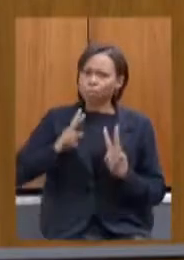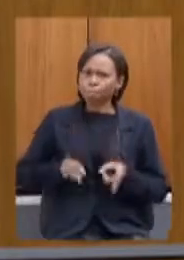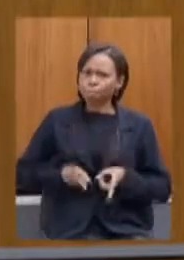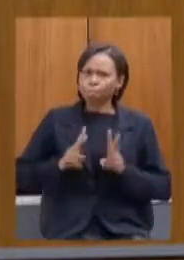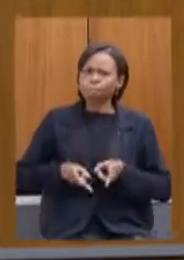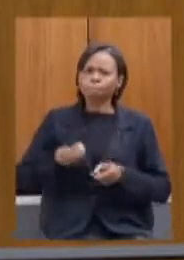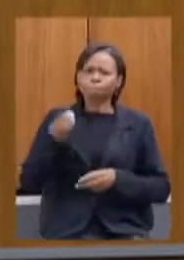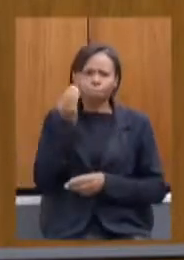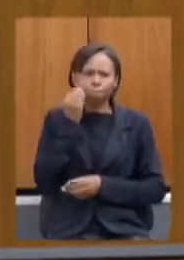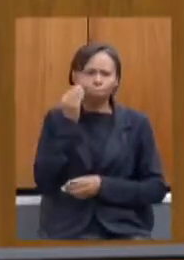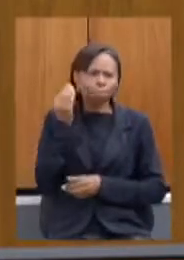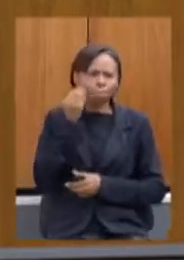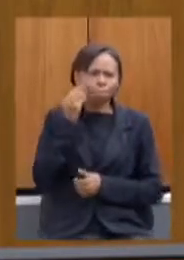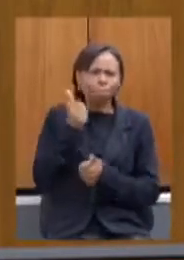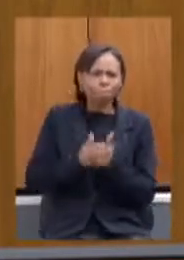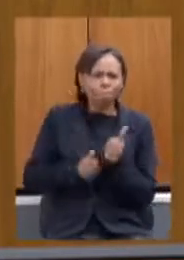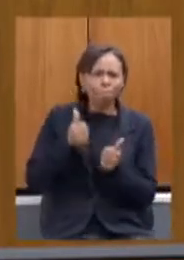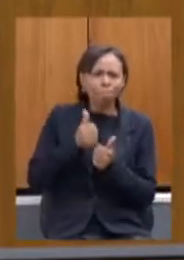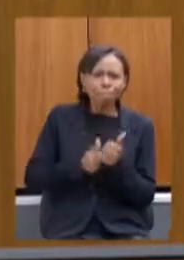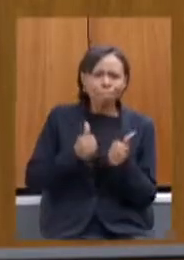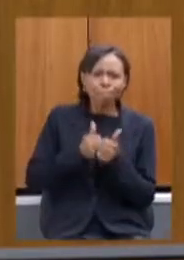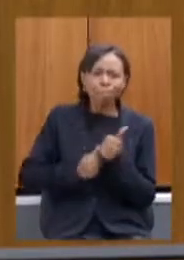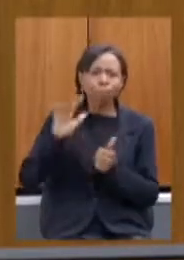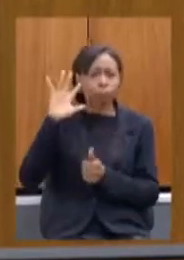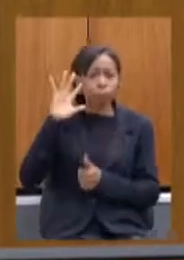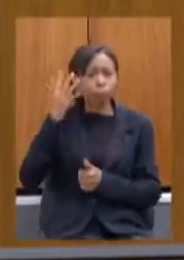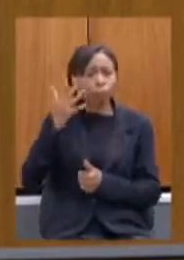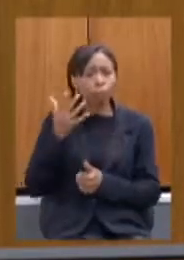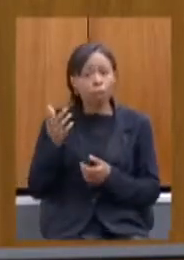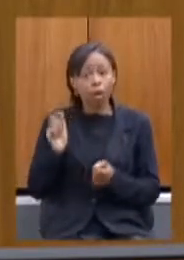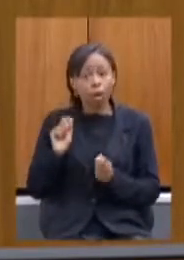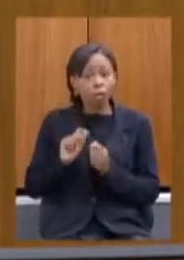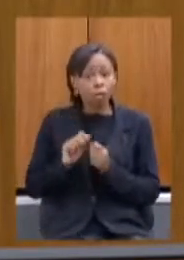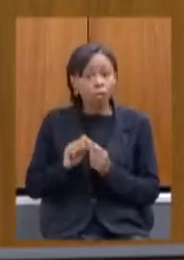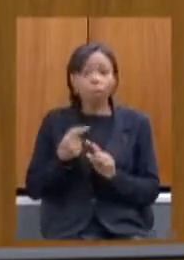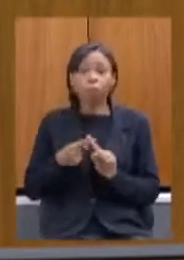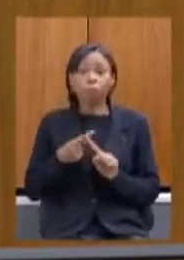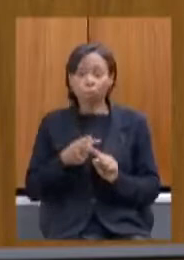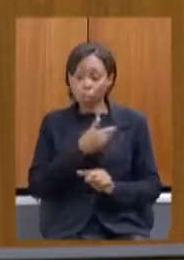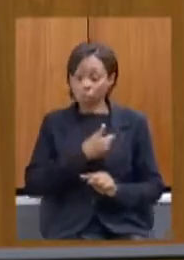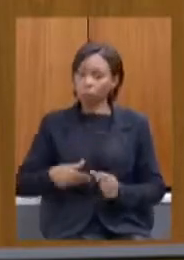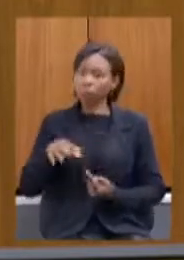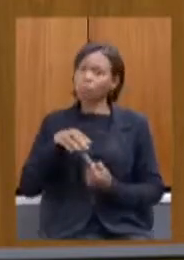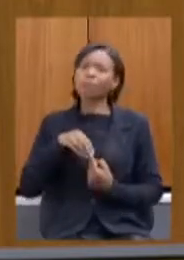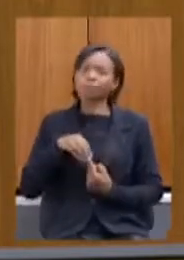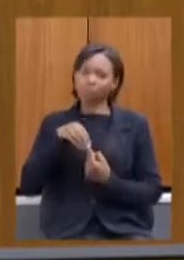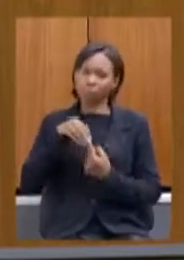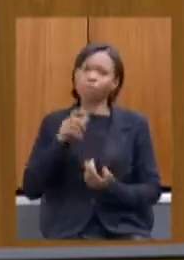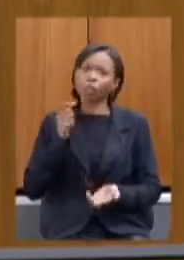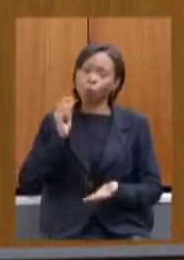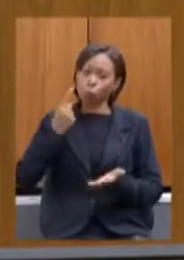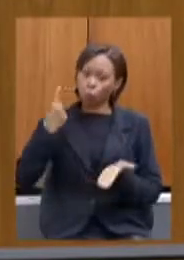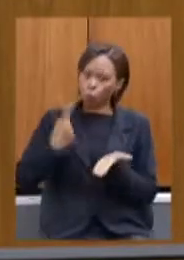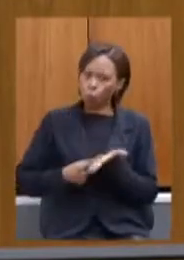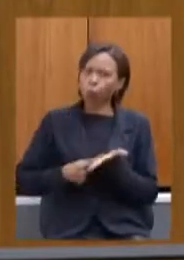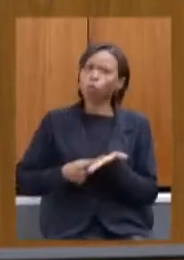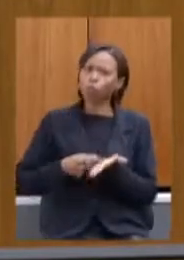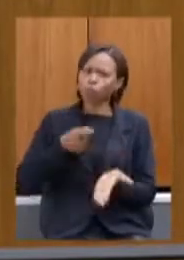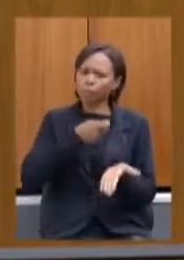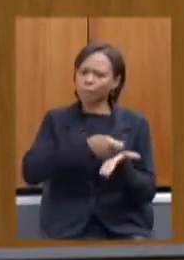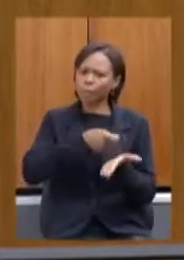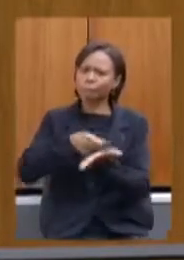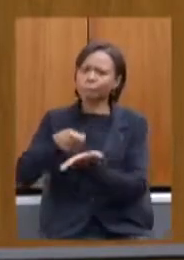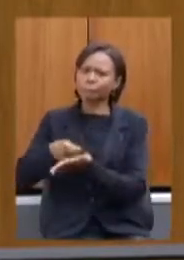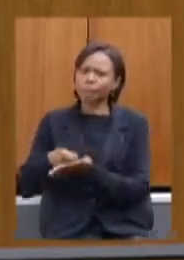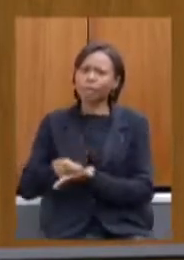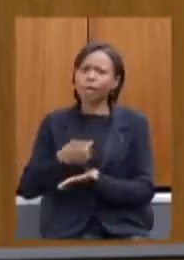as soluções para que isso seja realizado como eu disse é prioridade do governo do estado e o compromisso que ele tem com os servidores públicos que é